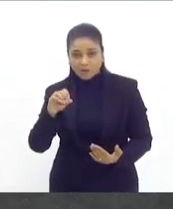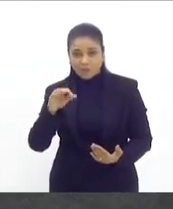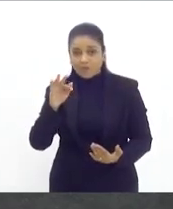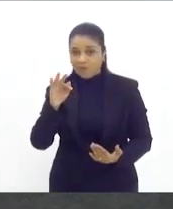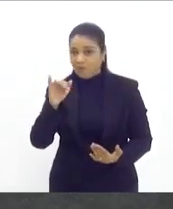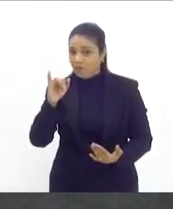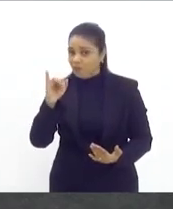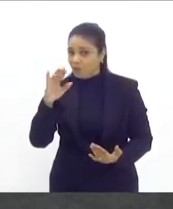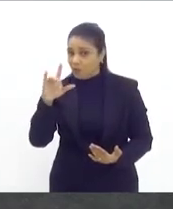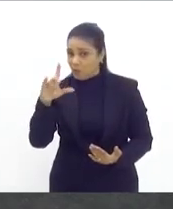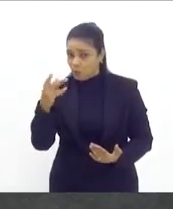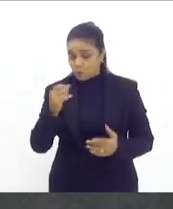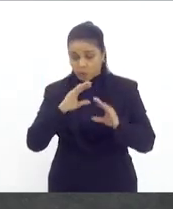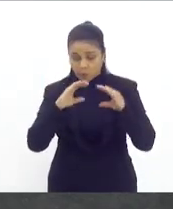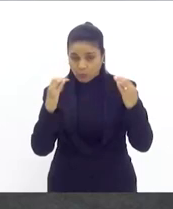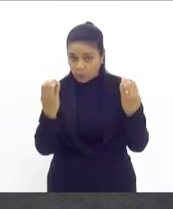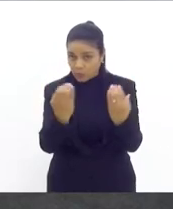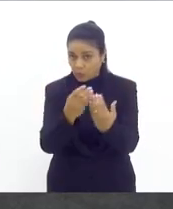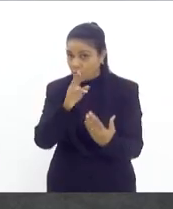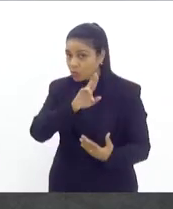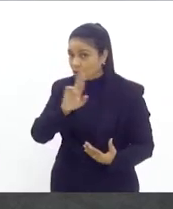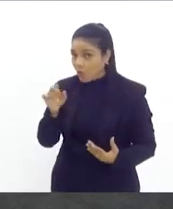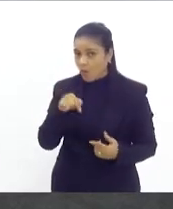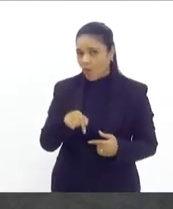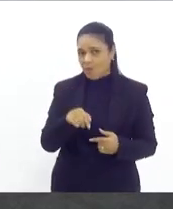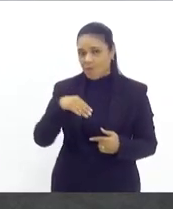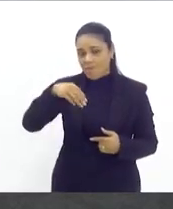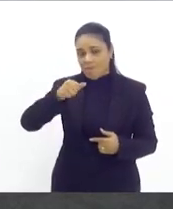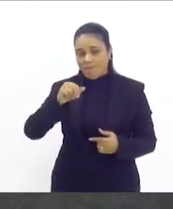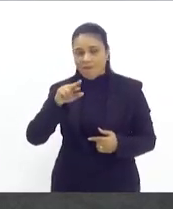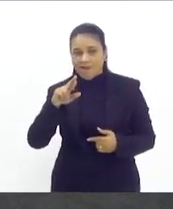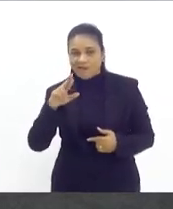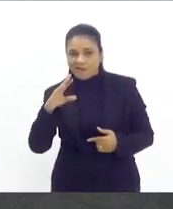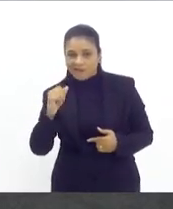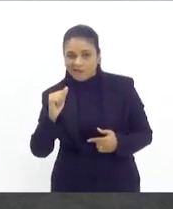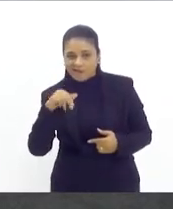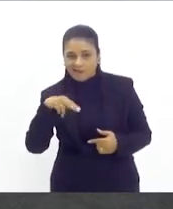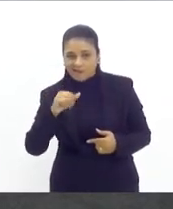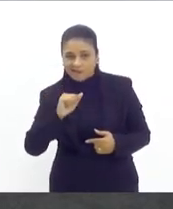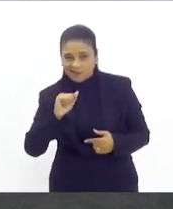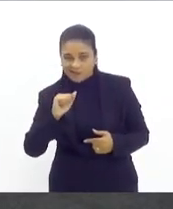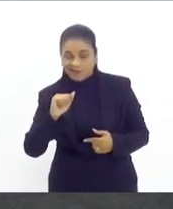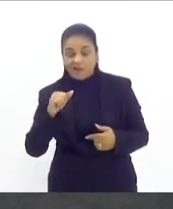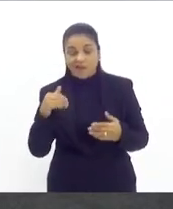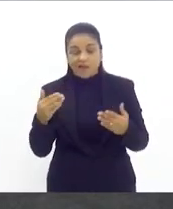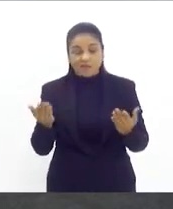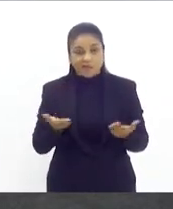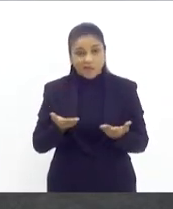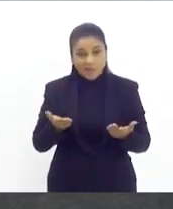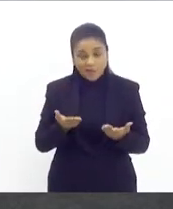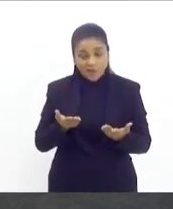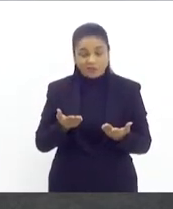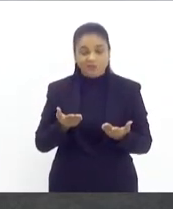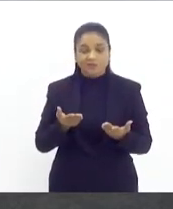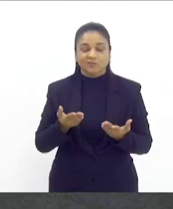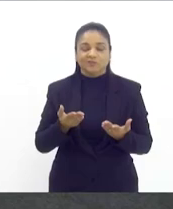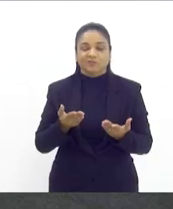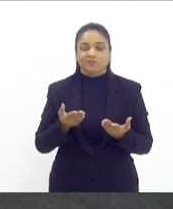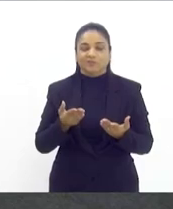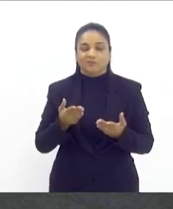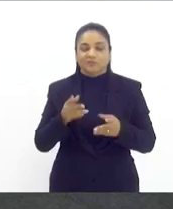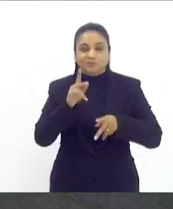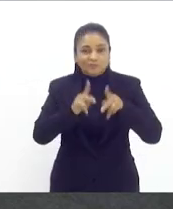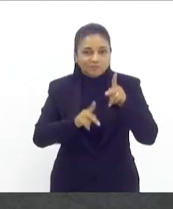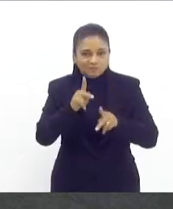Que mesmo assim, sendo o estádio Mário Filho, o povo até hoje chama de estádio do Maracanã.